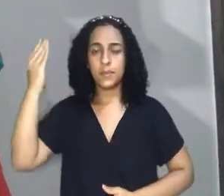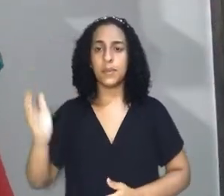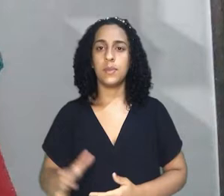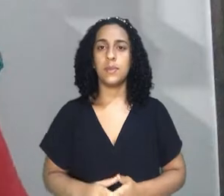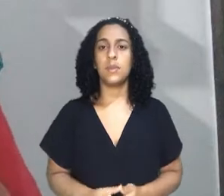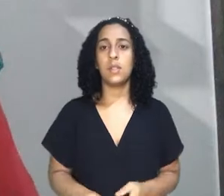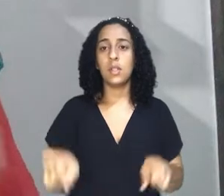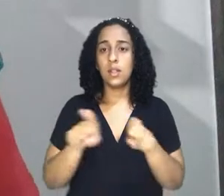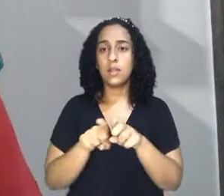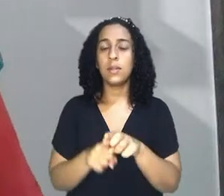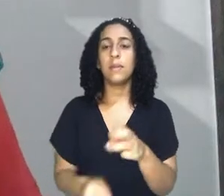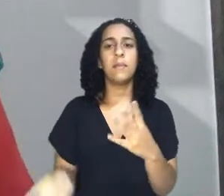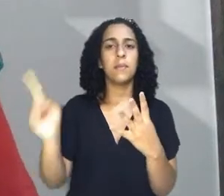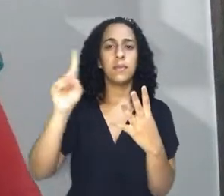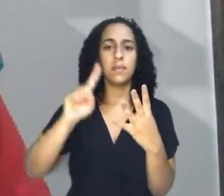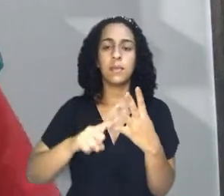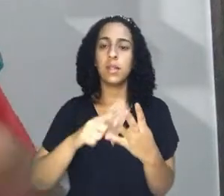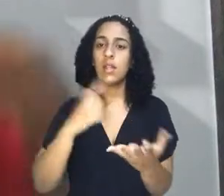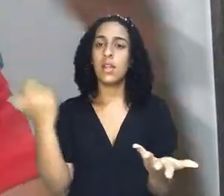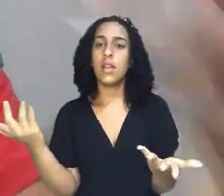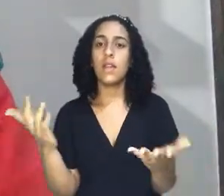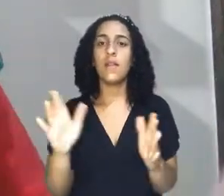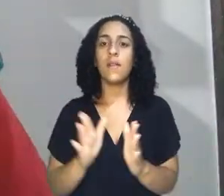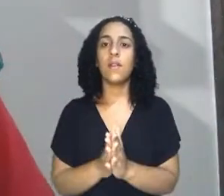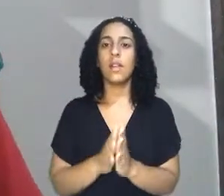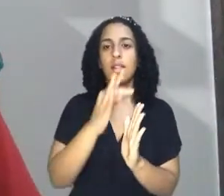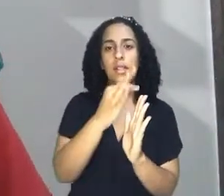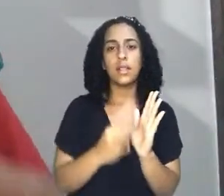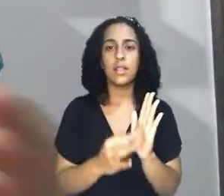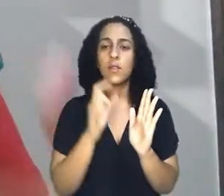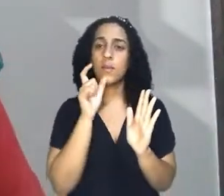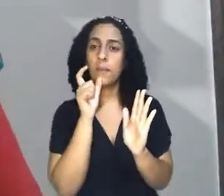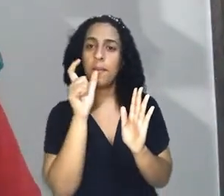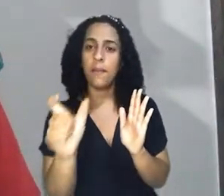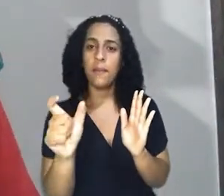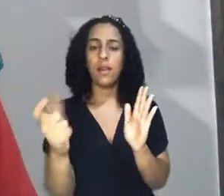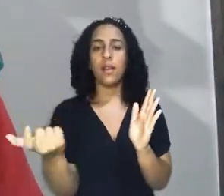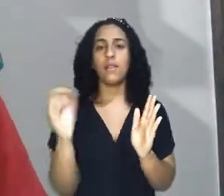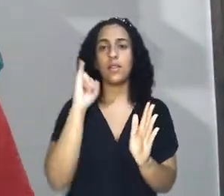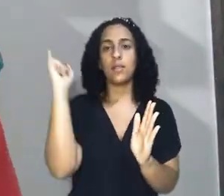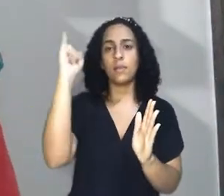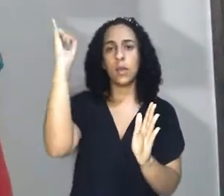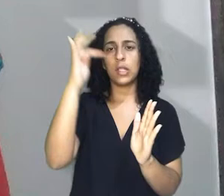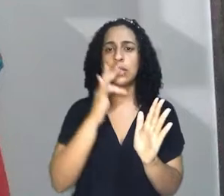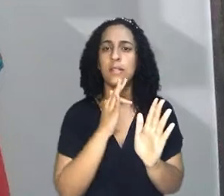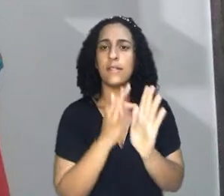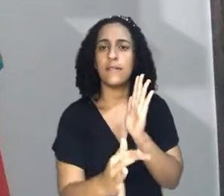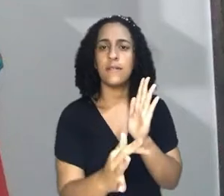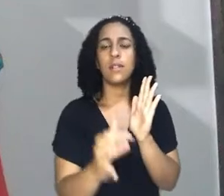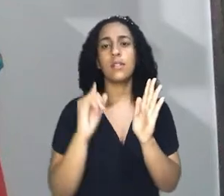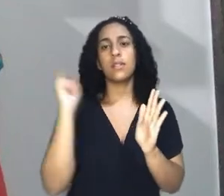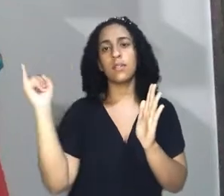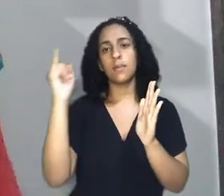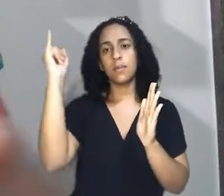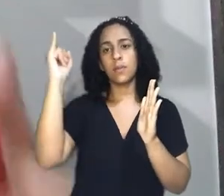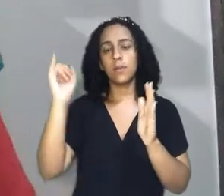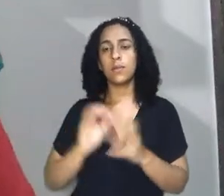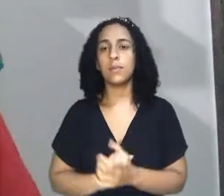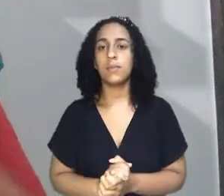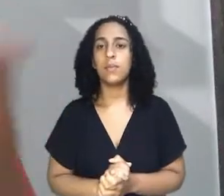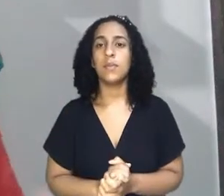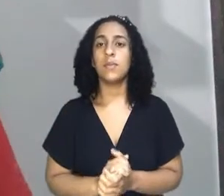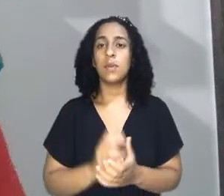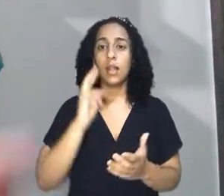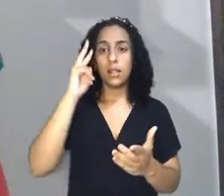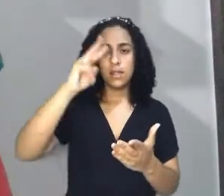são atividades de fechamento do texto, buscando palavras-chave, frases de destaque para a elaboração de síntese. 5.